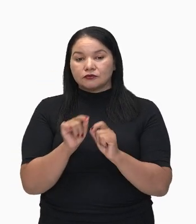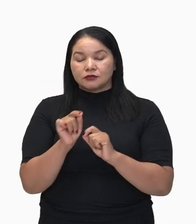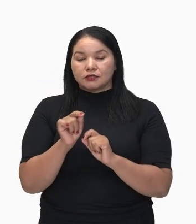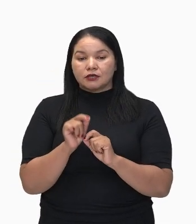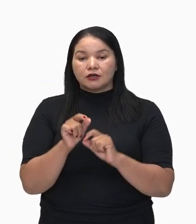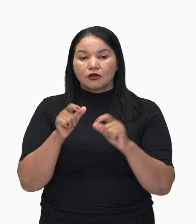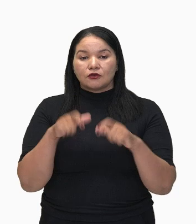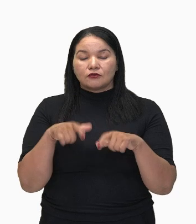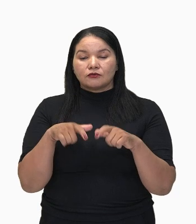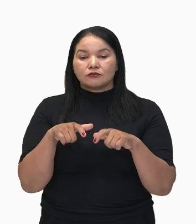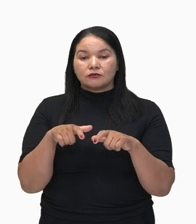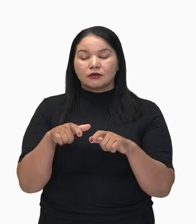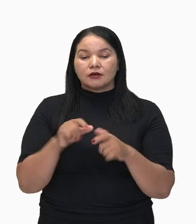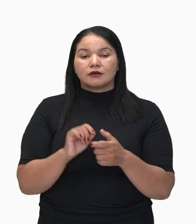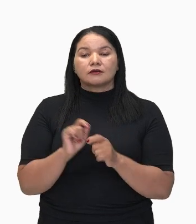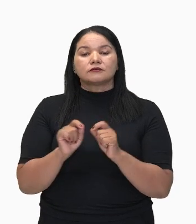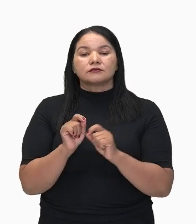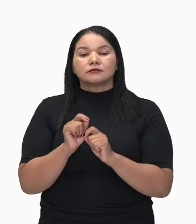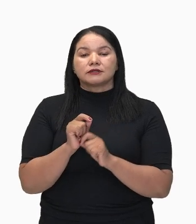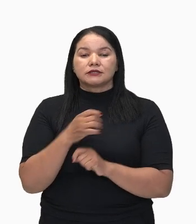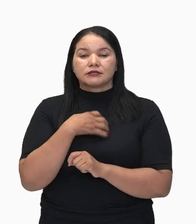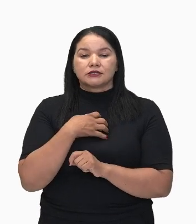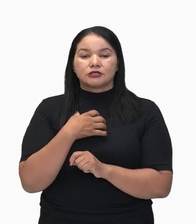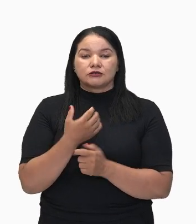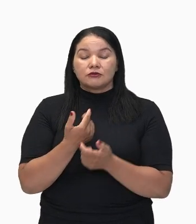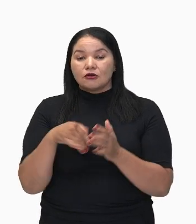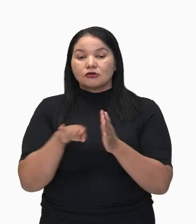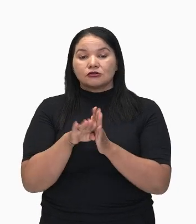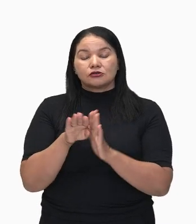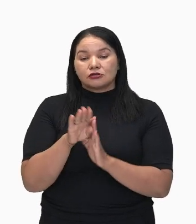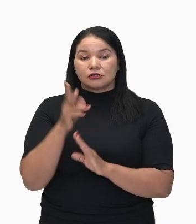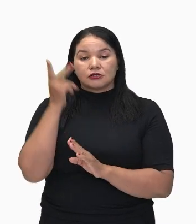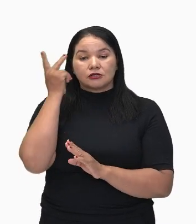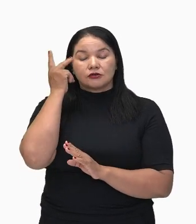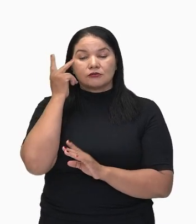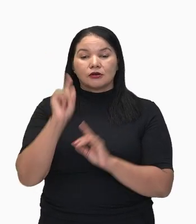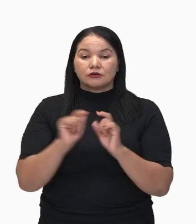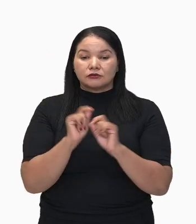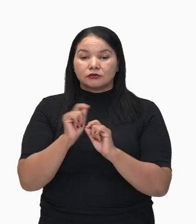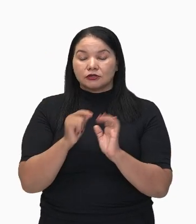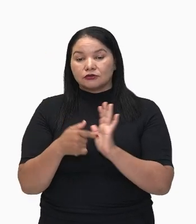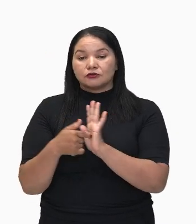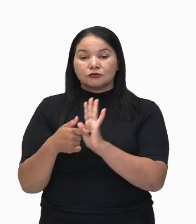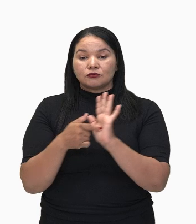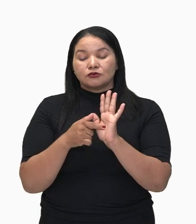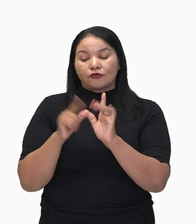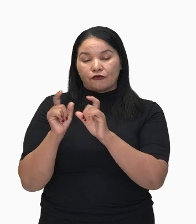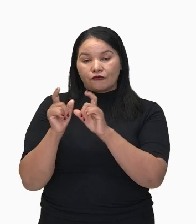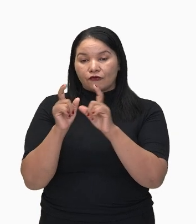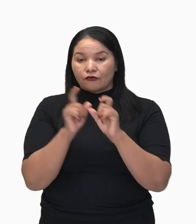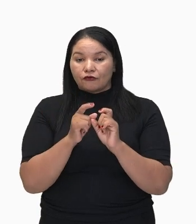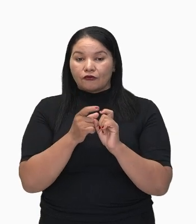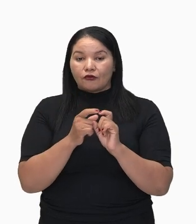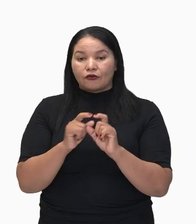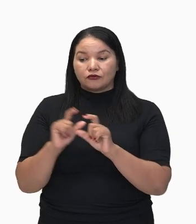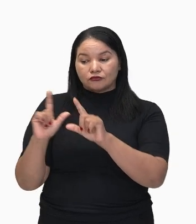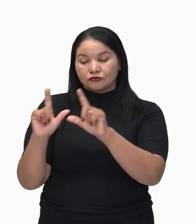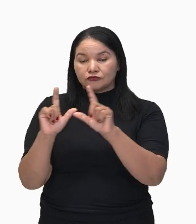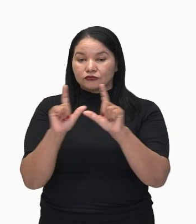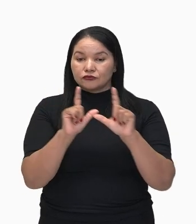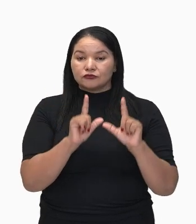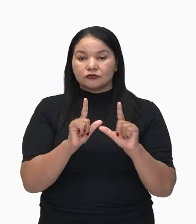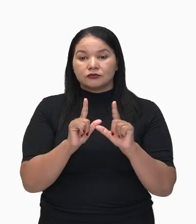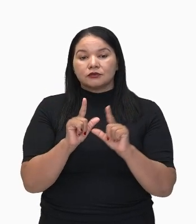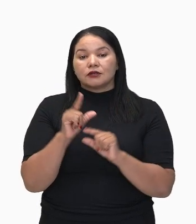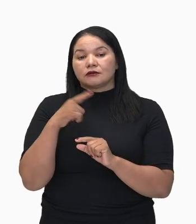Denotando, indicando um sentido. Chega a São Paulo uma exposição com fotos. Né? Então, esse com aí, ele vai trazer uma